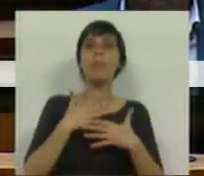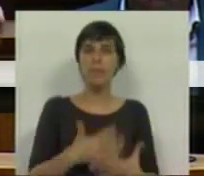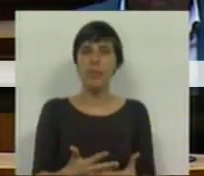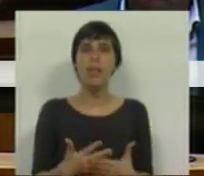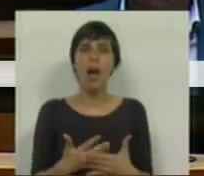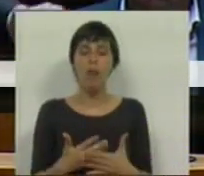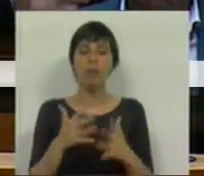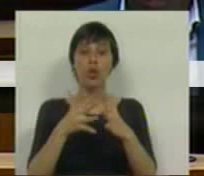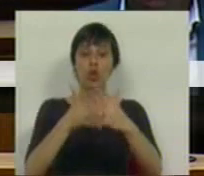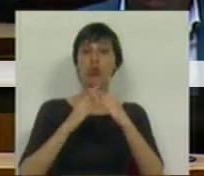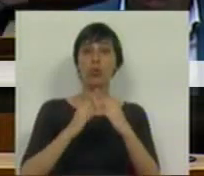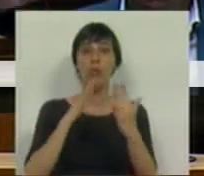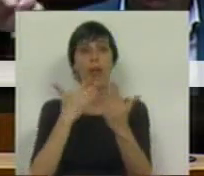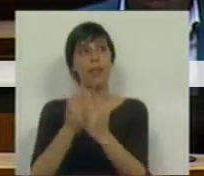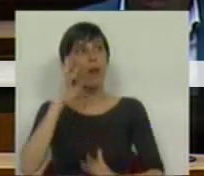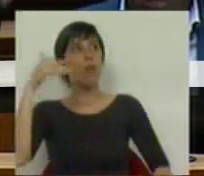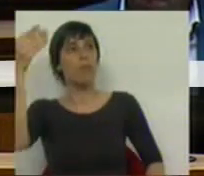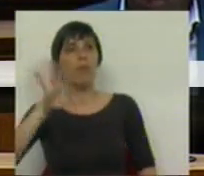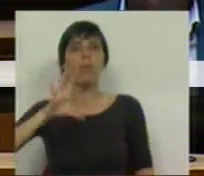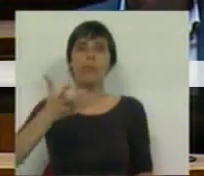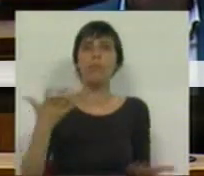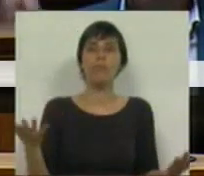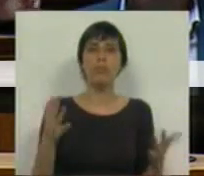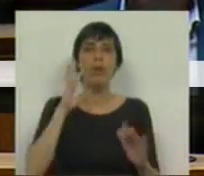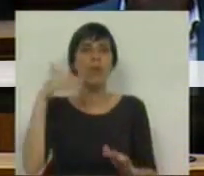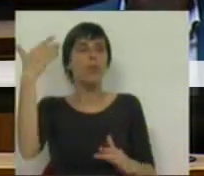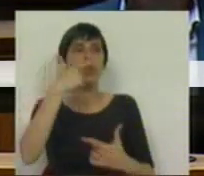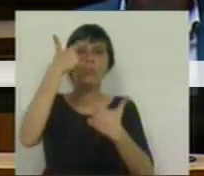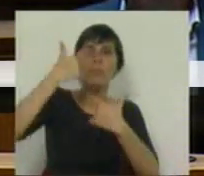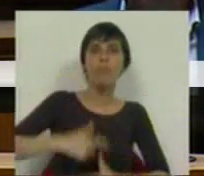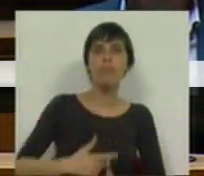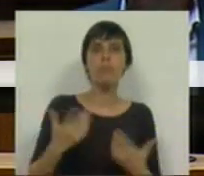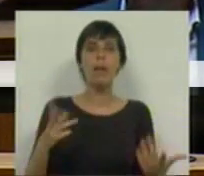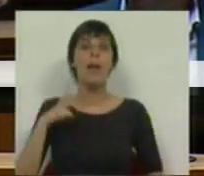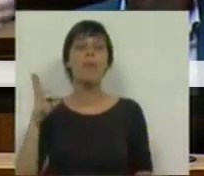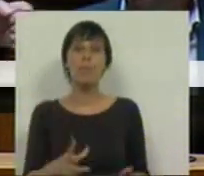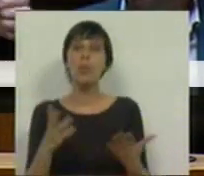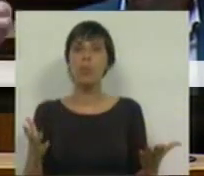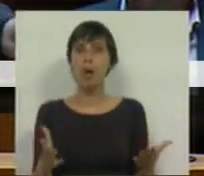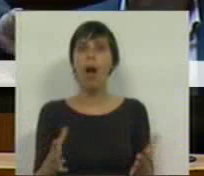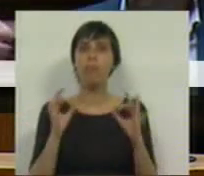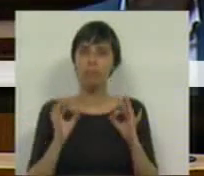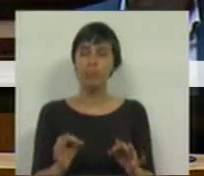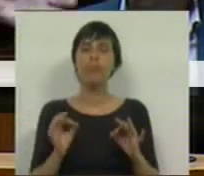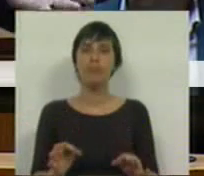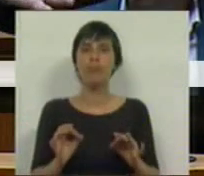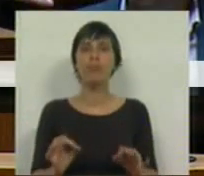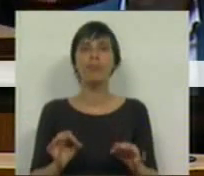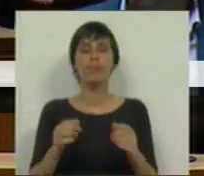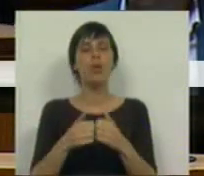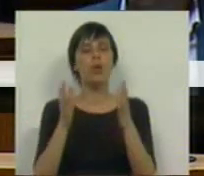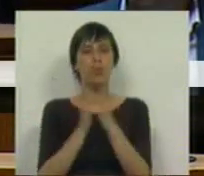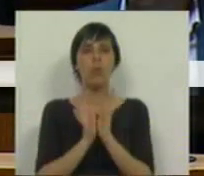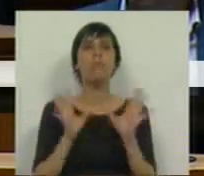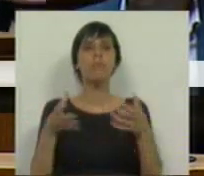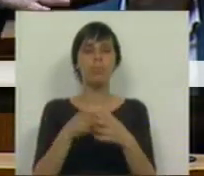estruturante para o futuro do país e para o futuro da cidadania em Portugal, foi que houve toda